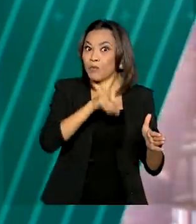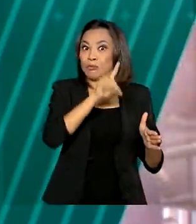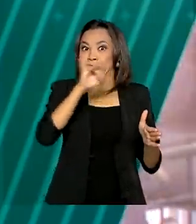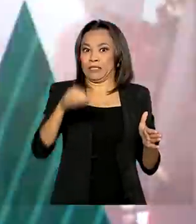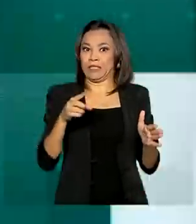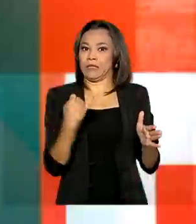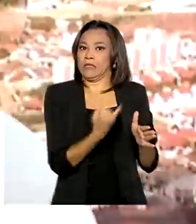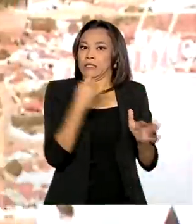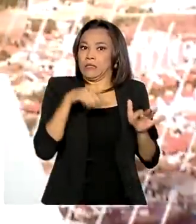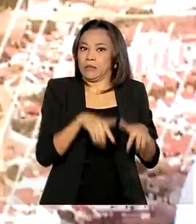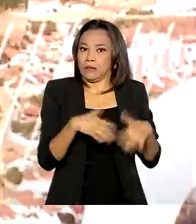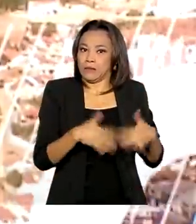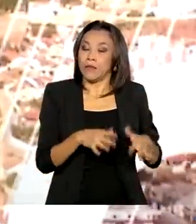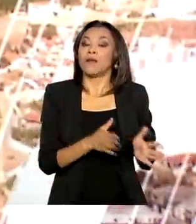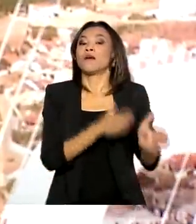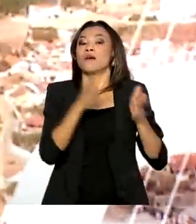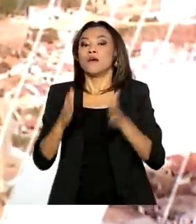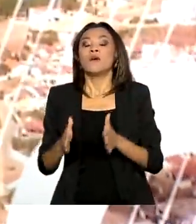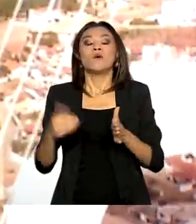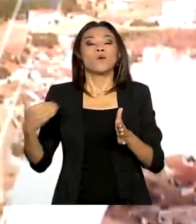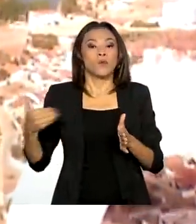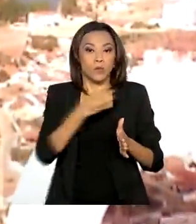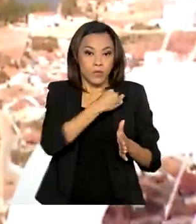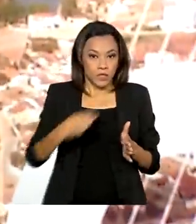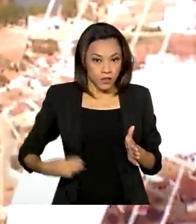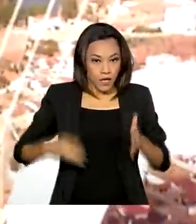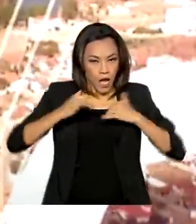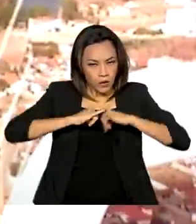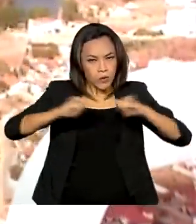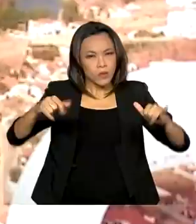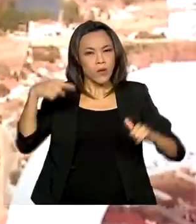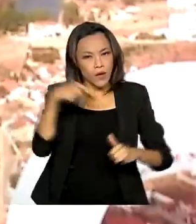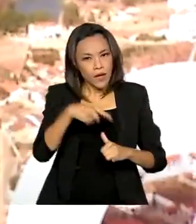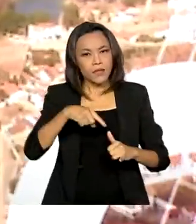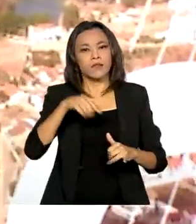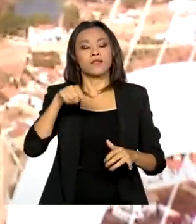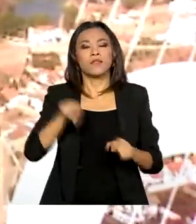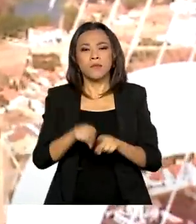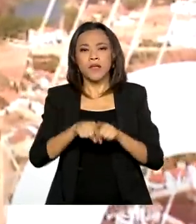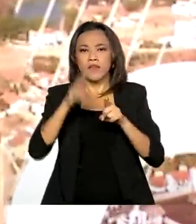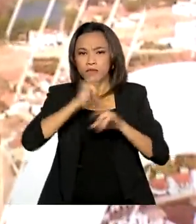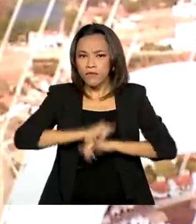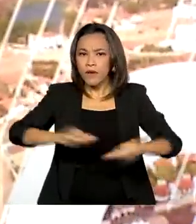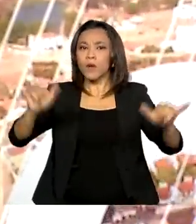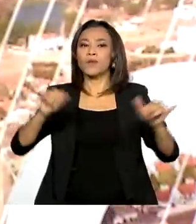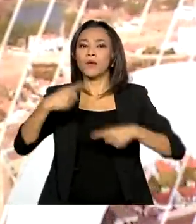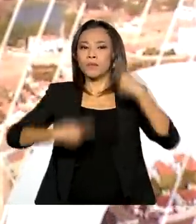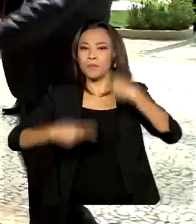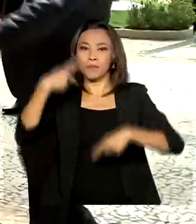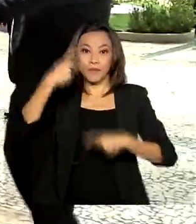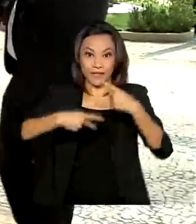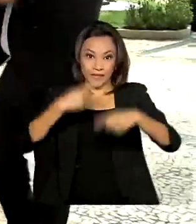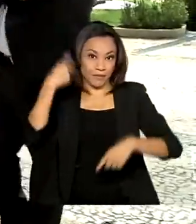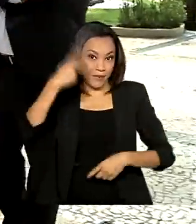O ministro da Educação anunciou a medida e falou também sobre a Política Nacional de Educação Especial.